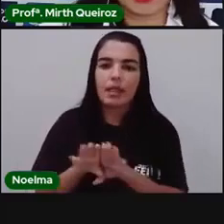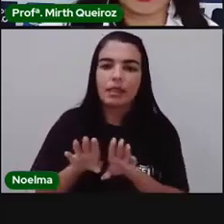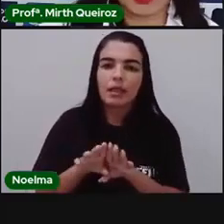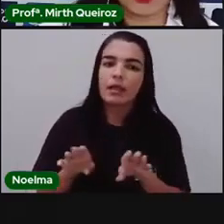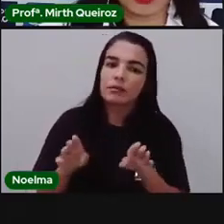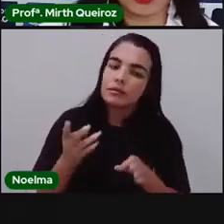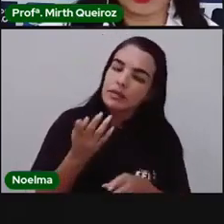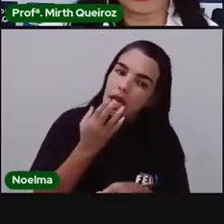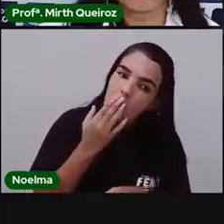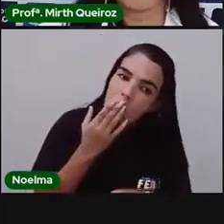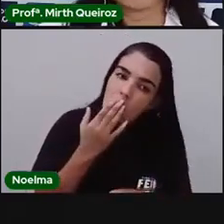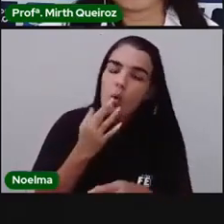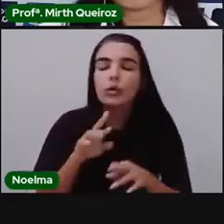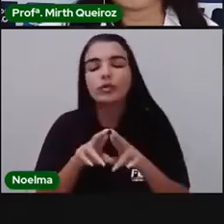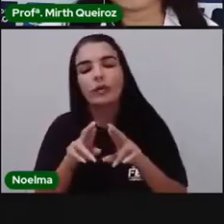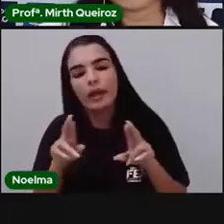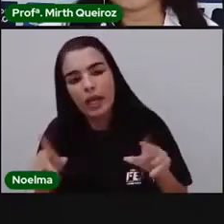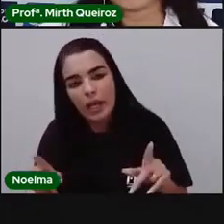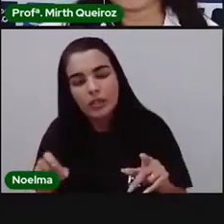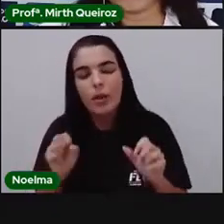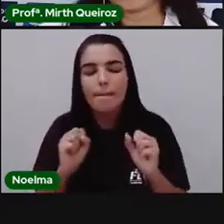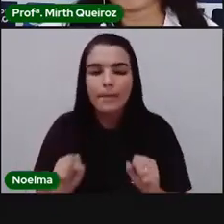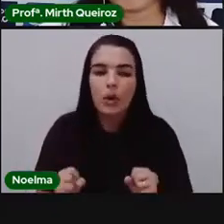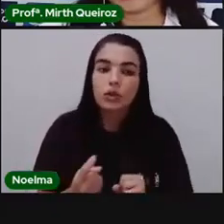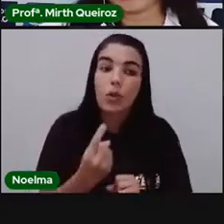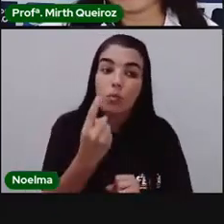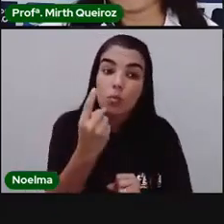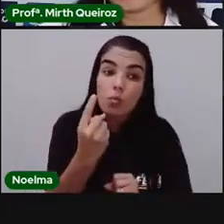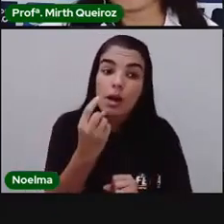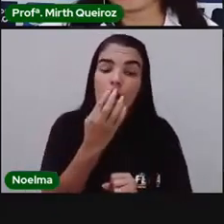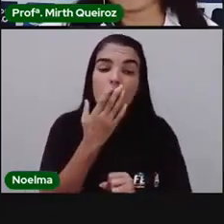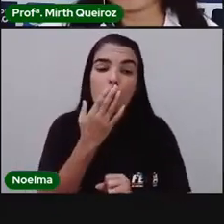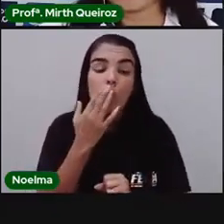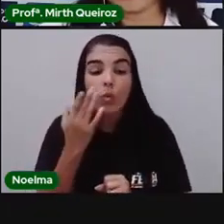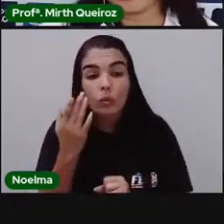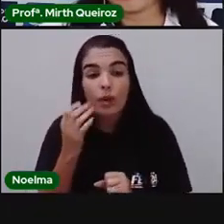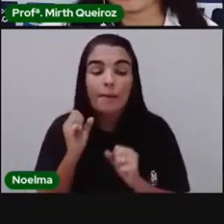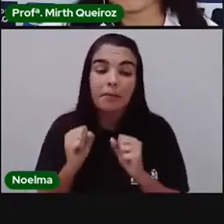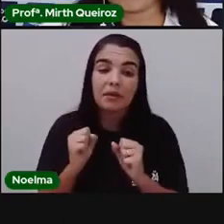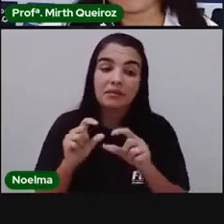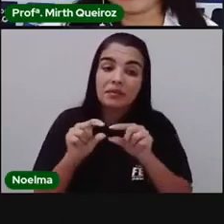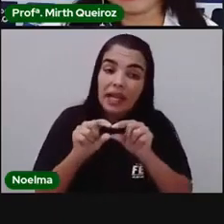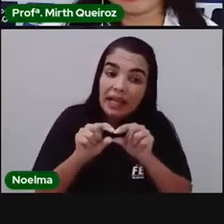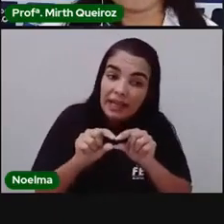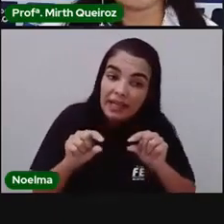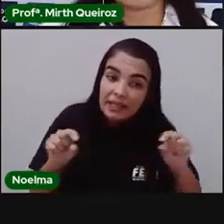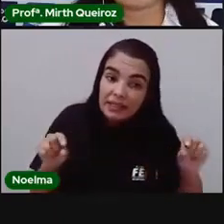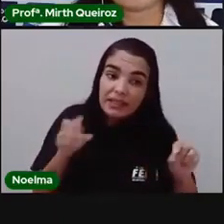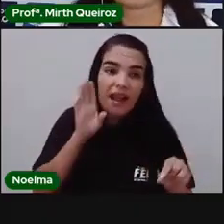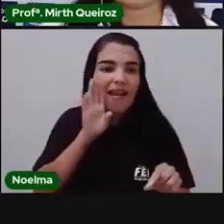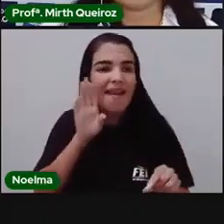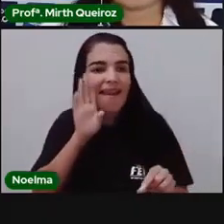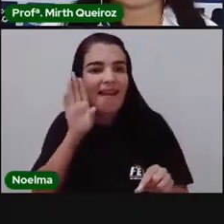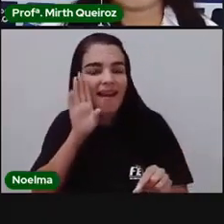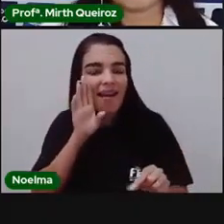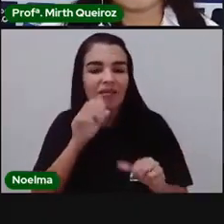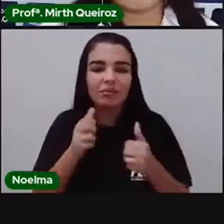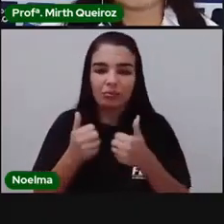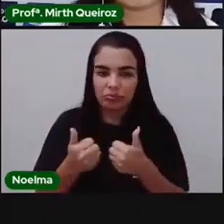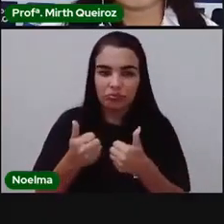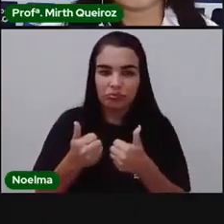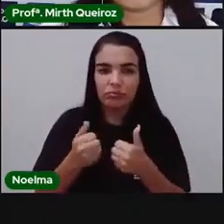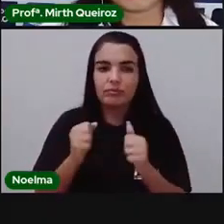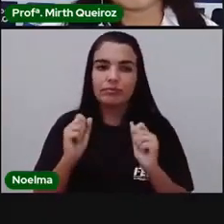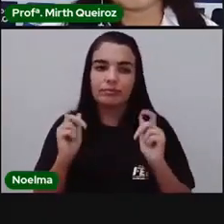podem fazer de uma cor só, ou podem fazer usando cores diferentes, para a gente poder fazer uma legenda bem legal aqui do lado, tá?